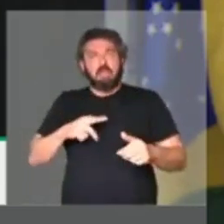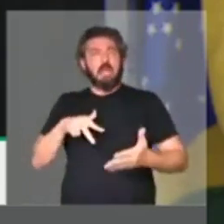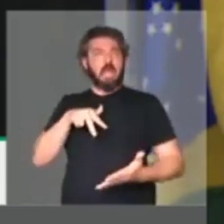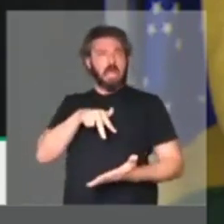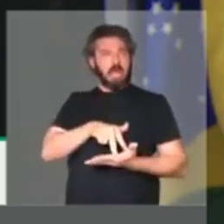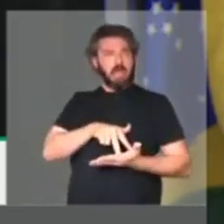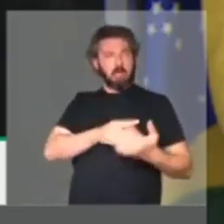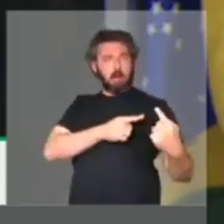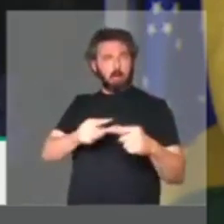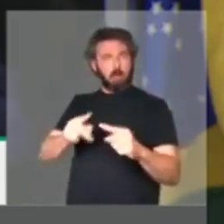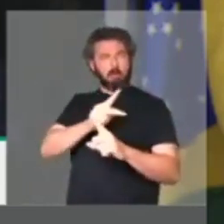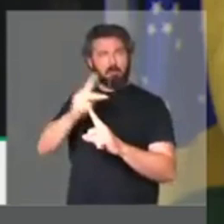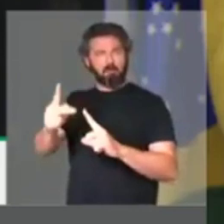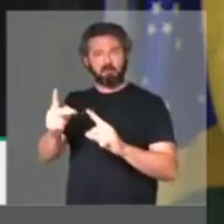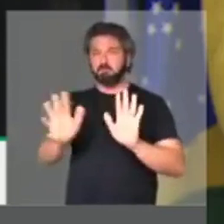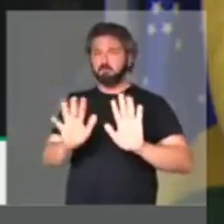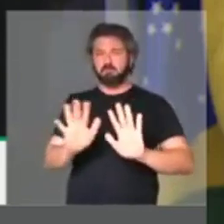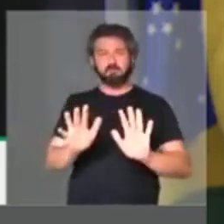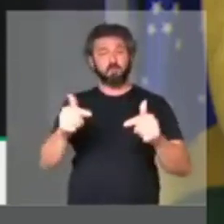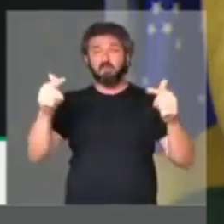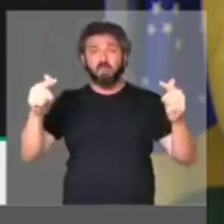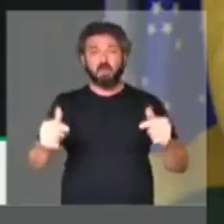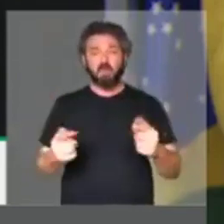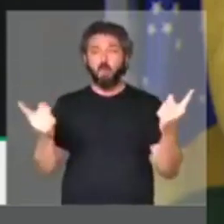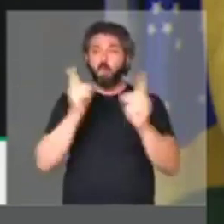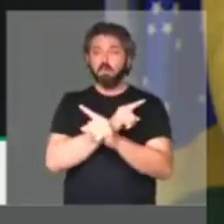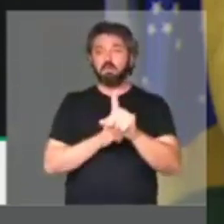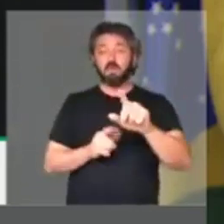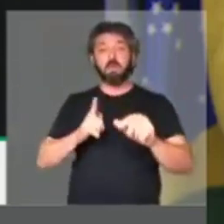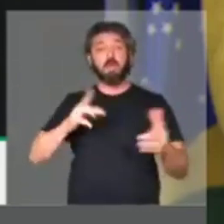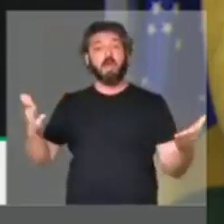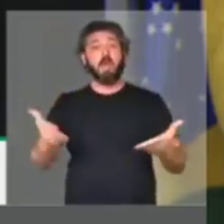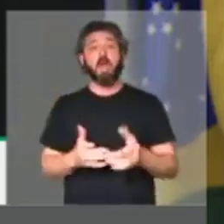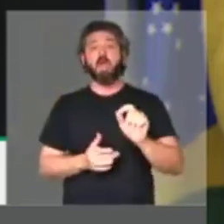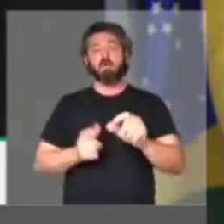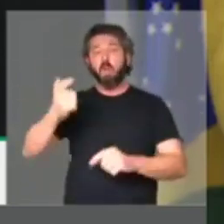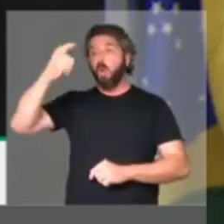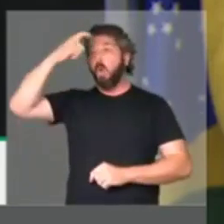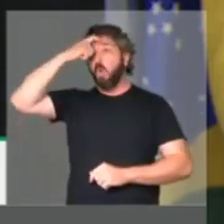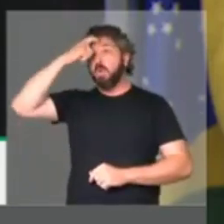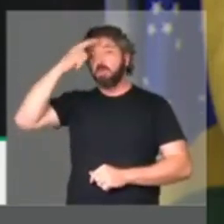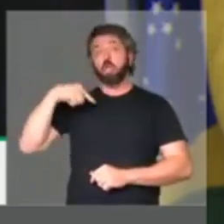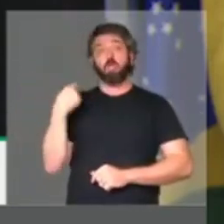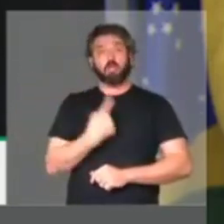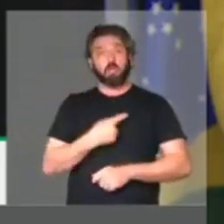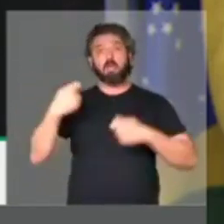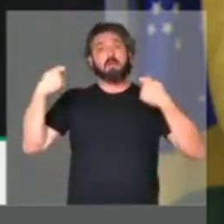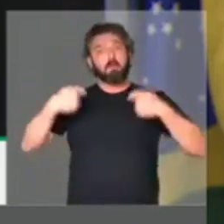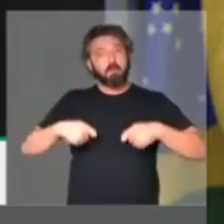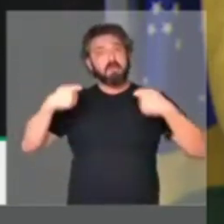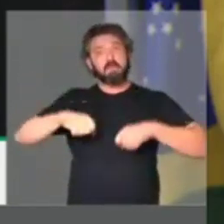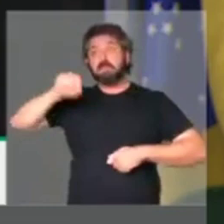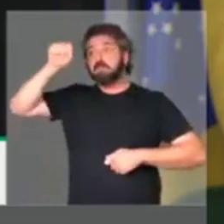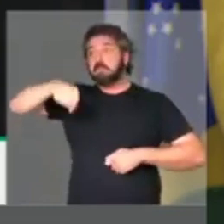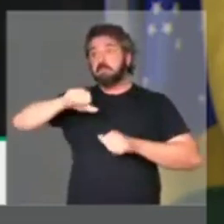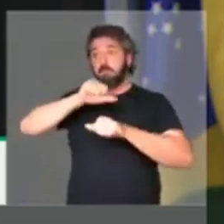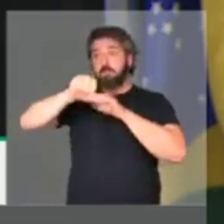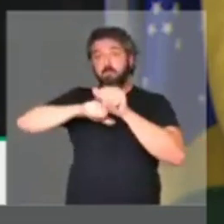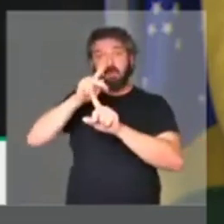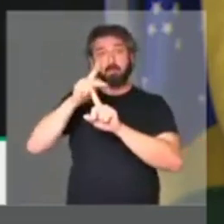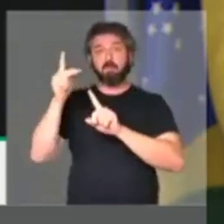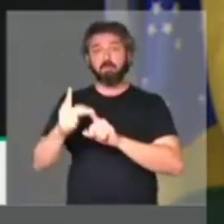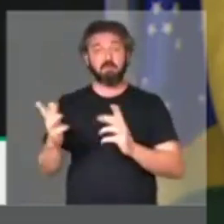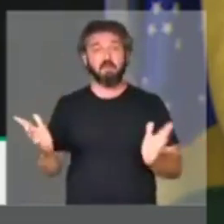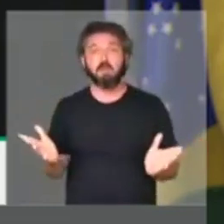resistência em relação à reforma previdenciária, porque não há. Pelo contrário, o existe agora é uma consciência de que nós precisamos fazer a reforma previdenciária.